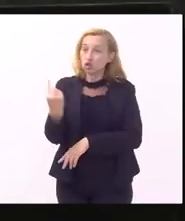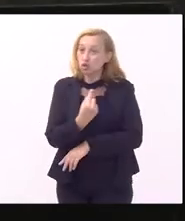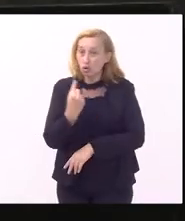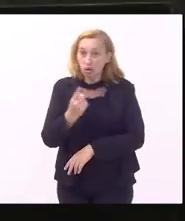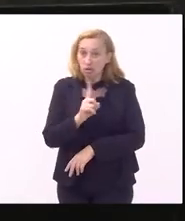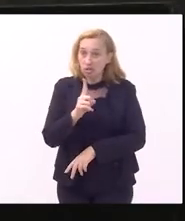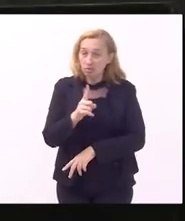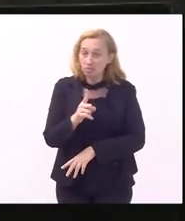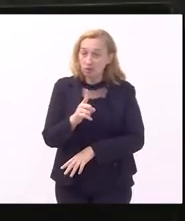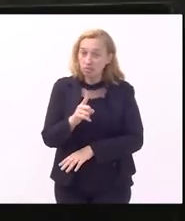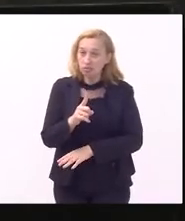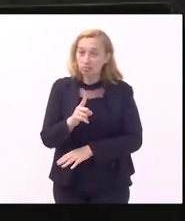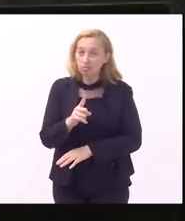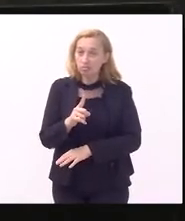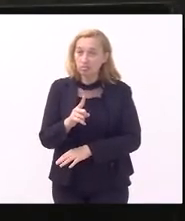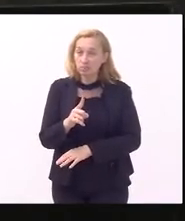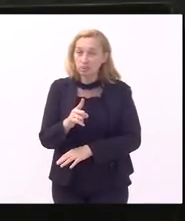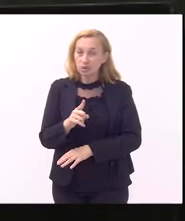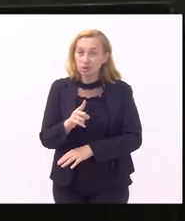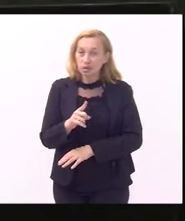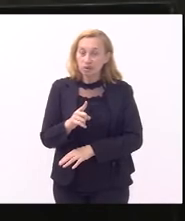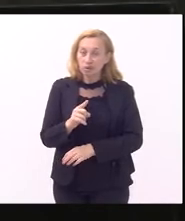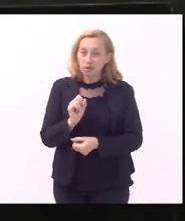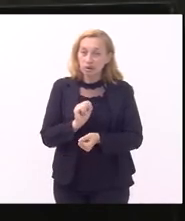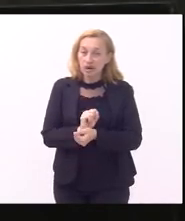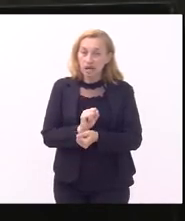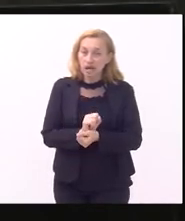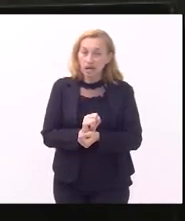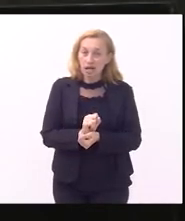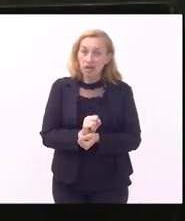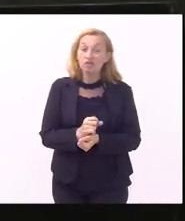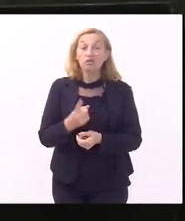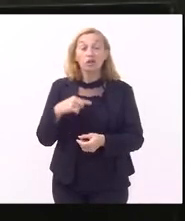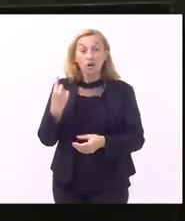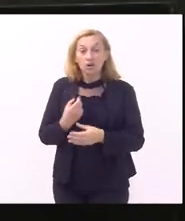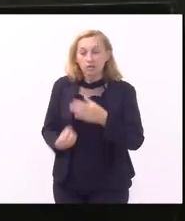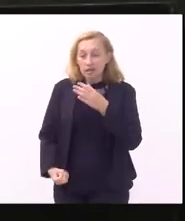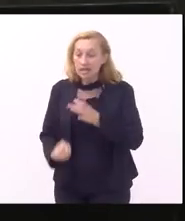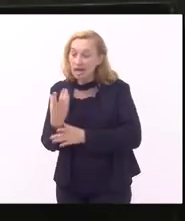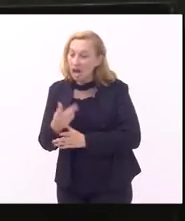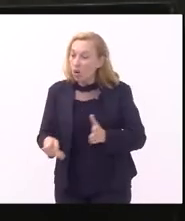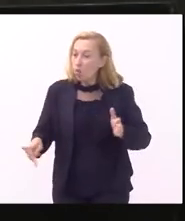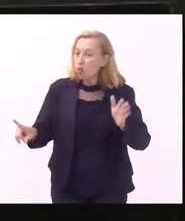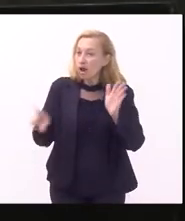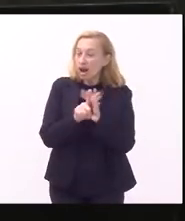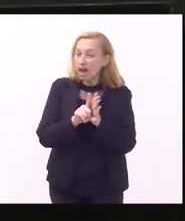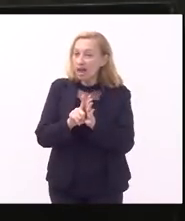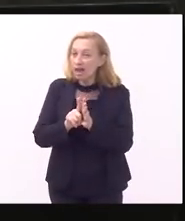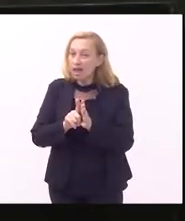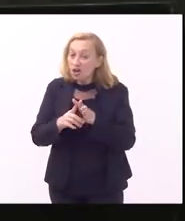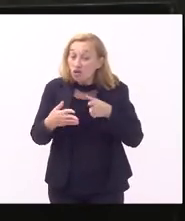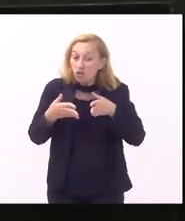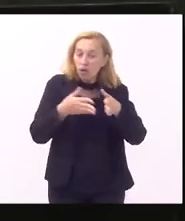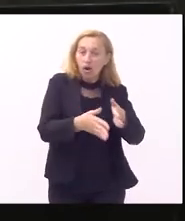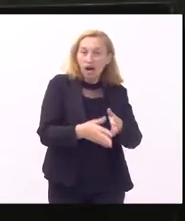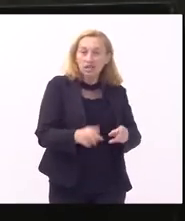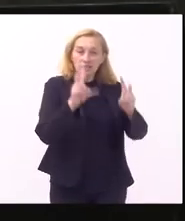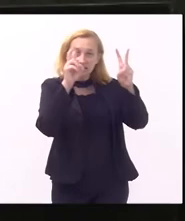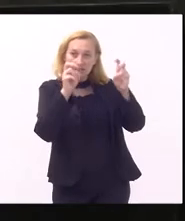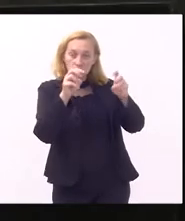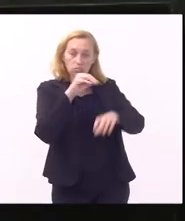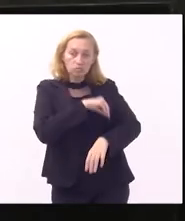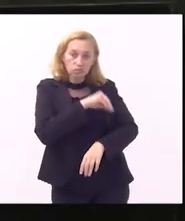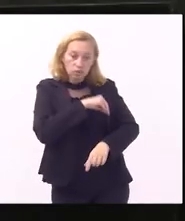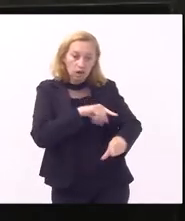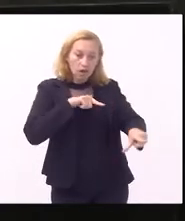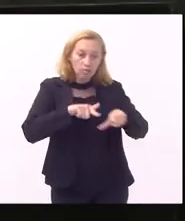vamos nos furtar de provavelmente criar uma lei voltada para essa parte de planos de cargos e salários